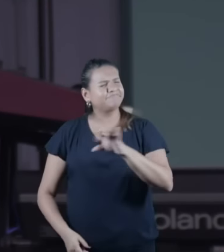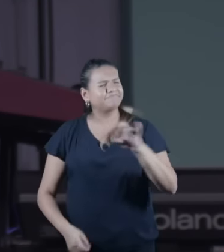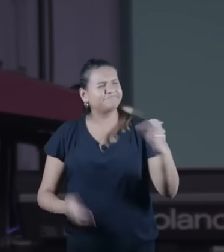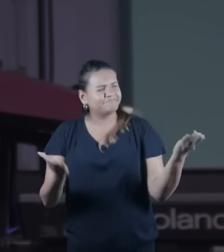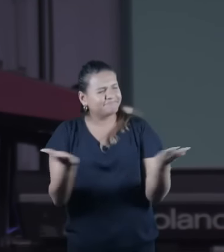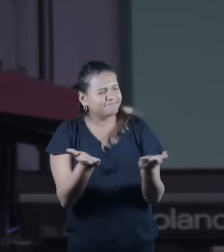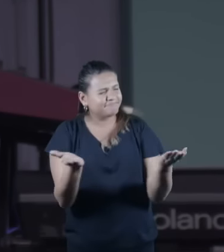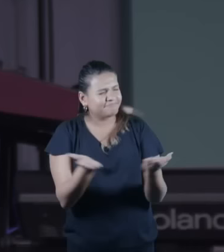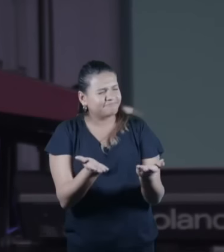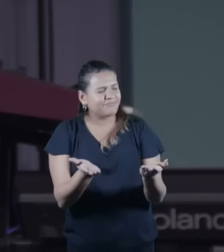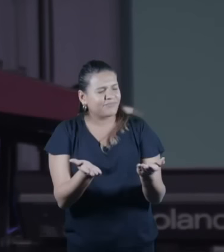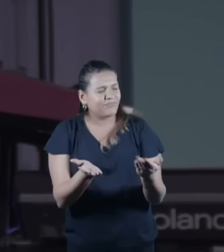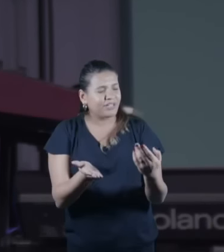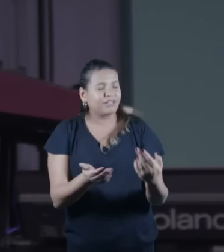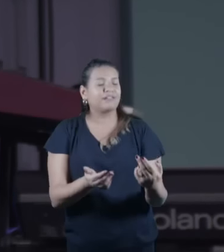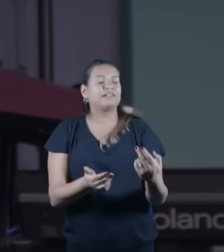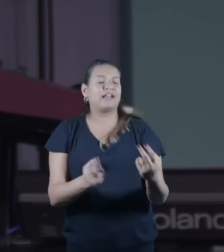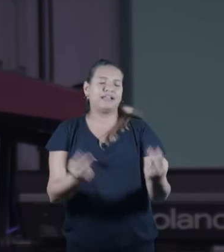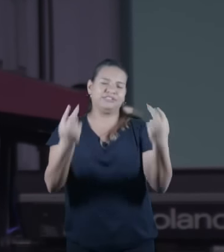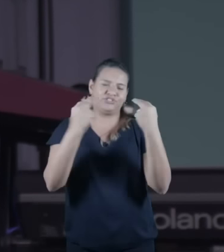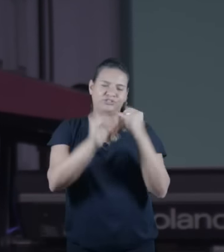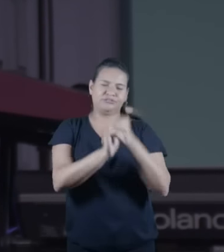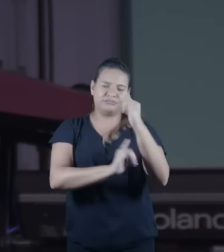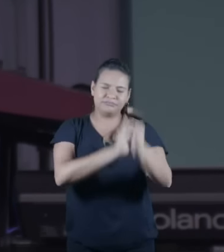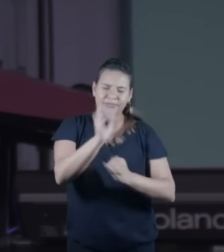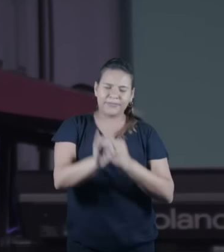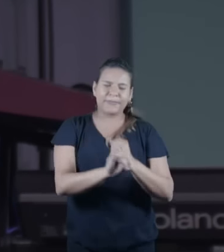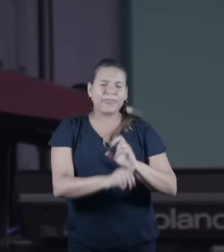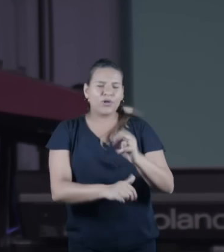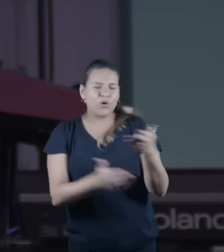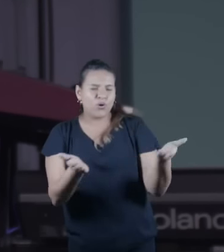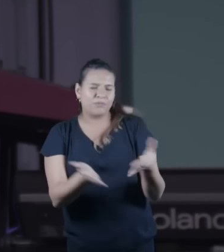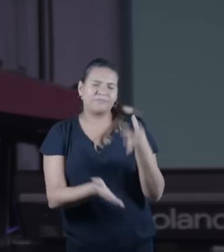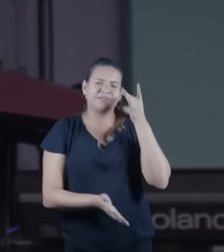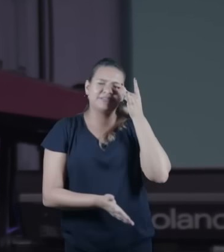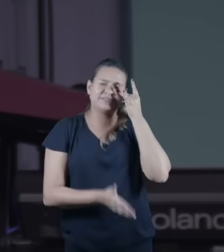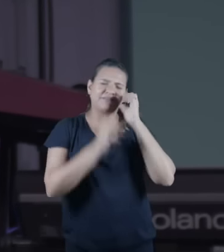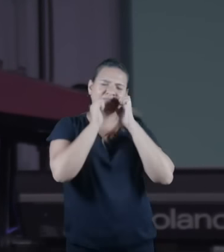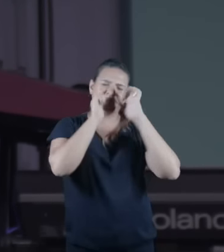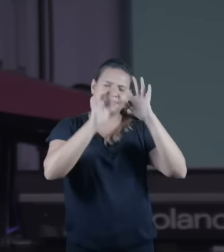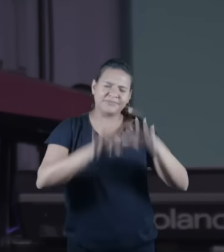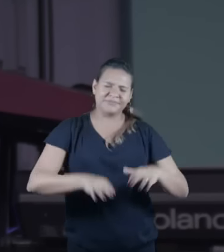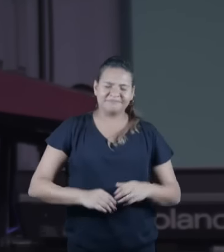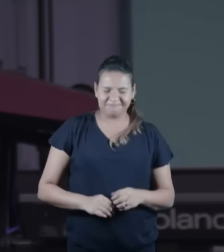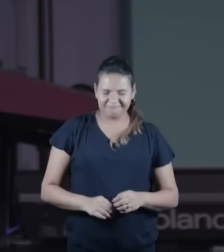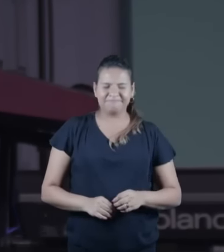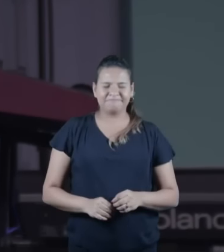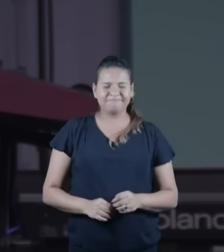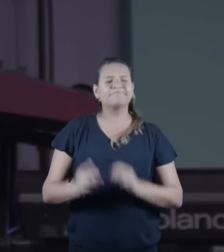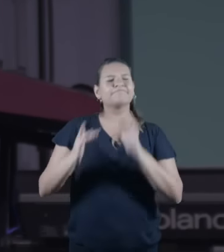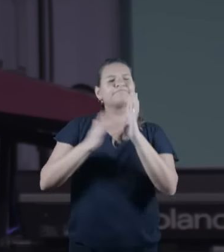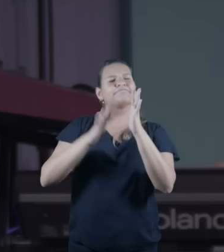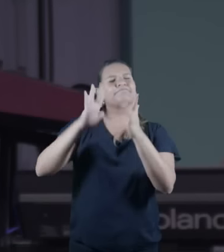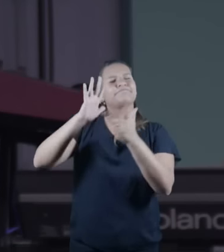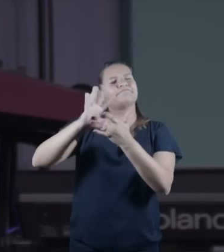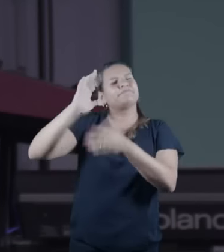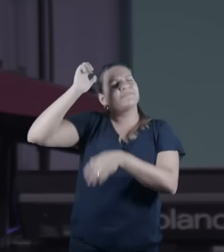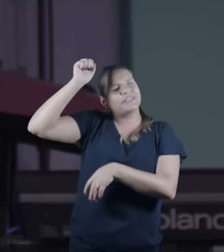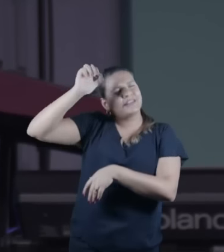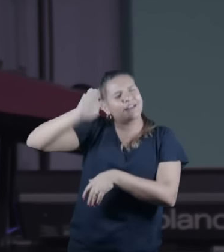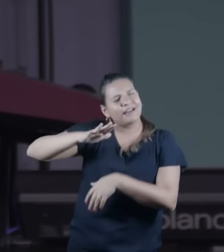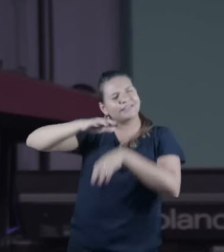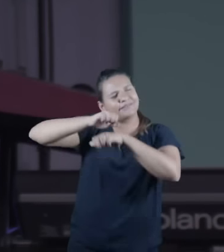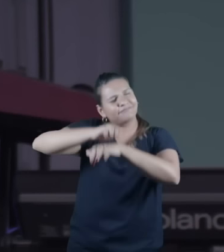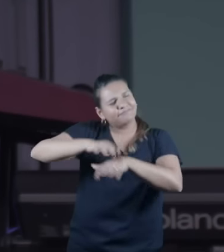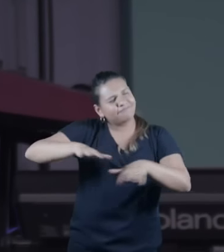estão aqui também e aquelas que nos veem pela internet e agora que a graça do Senhor Jesus e o